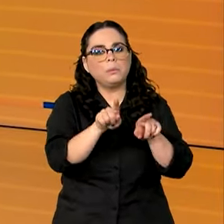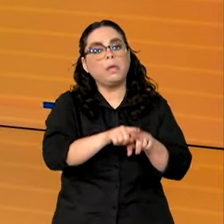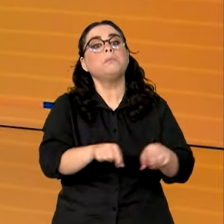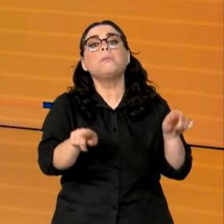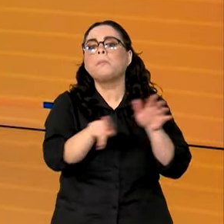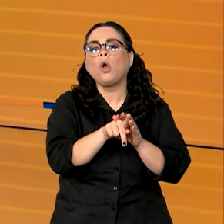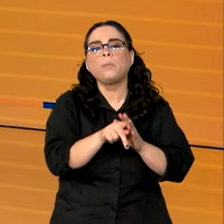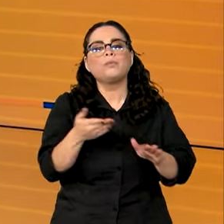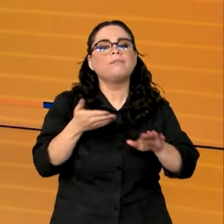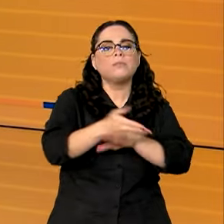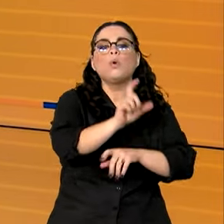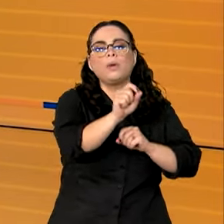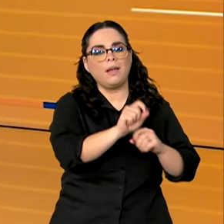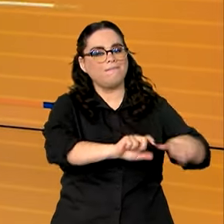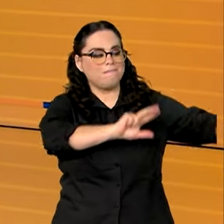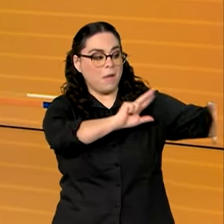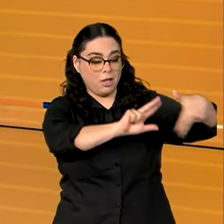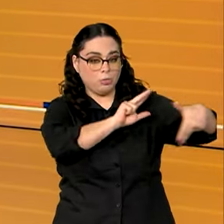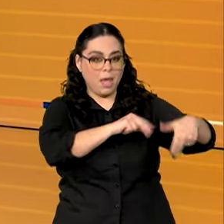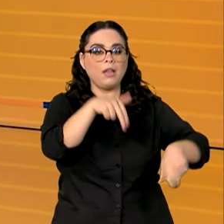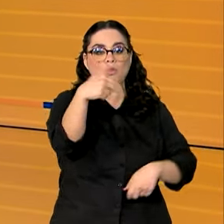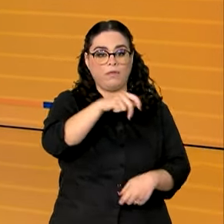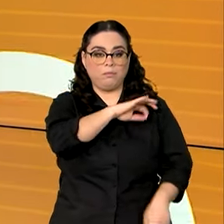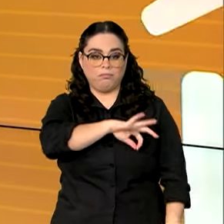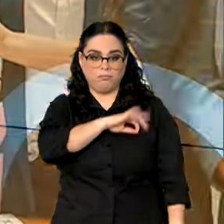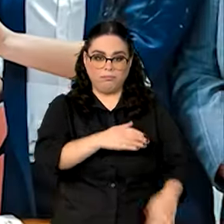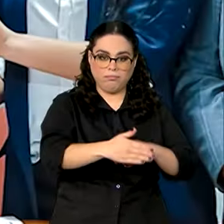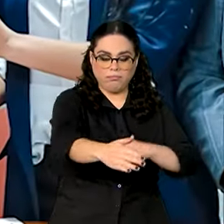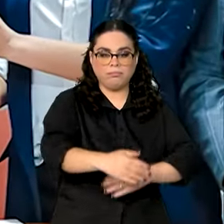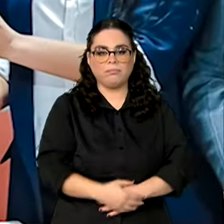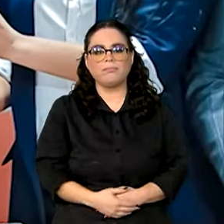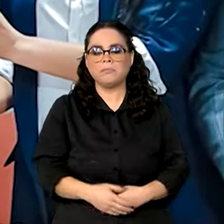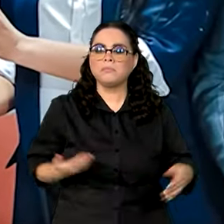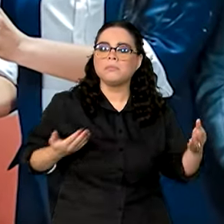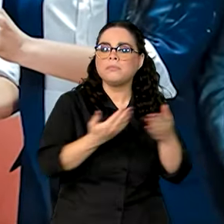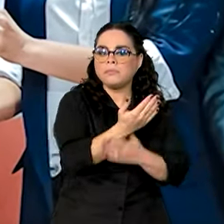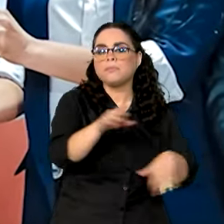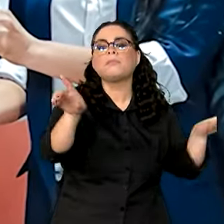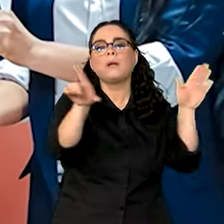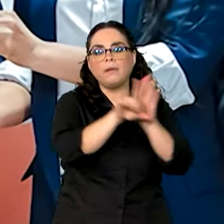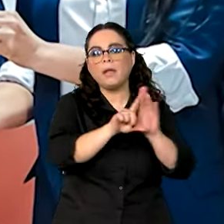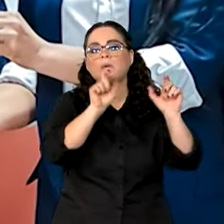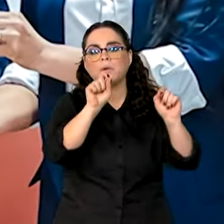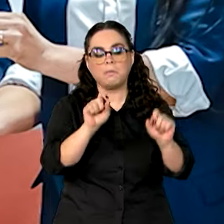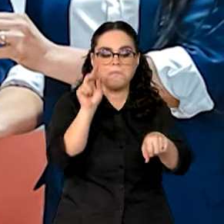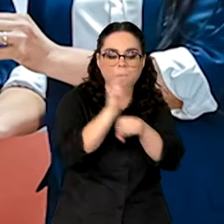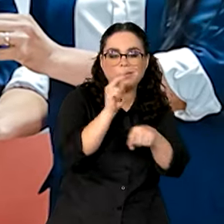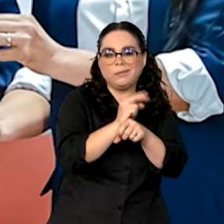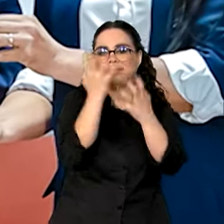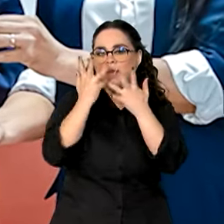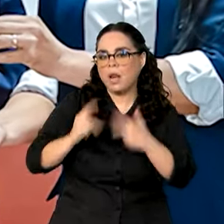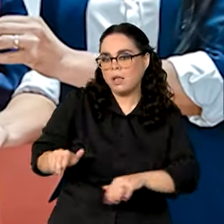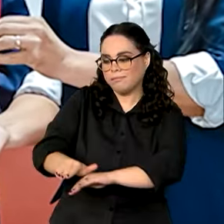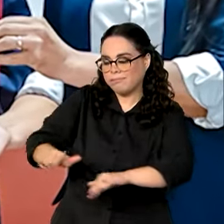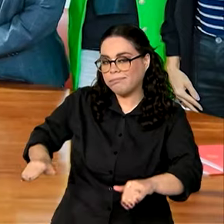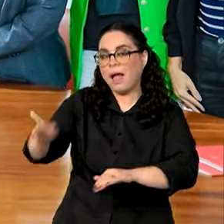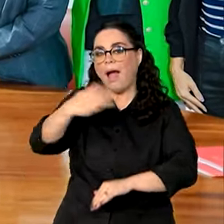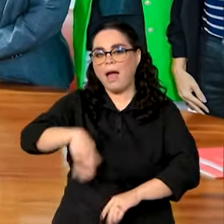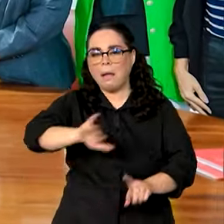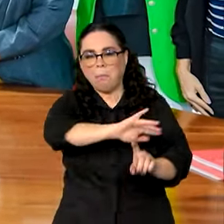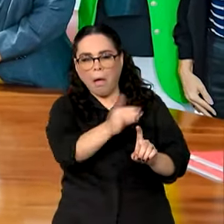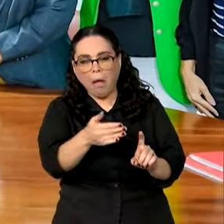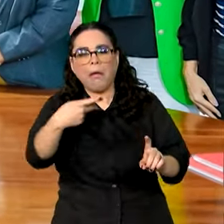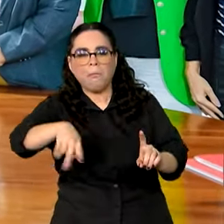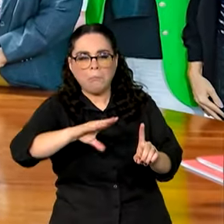recebem a parcela de novembro do Pé de Meia. Sancionada a lei que amplia a proteção de crianças e adolescentes contra o